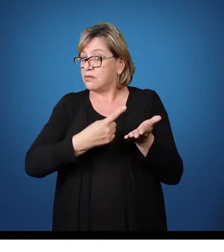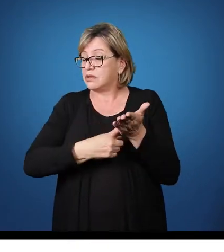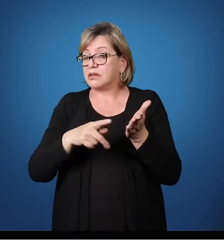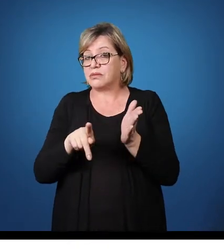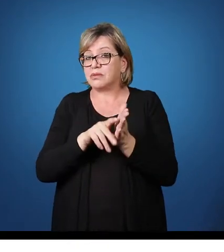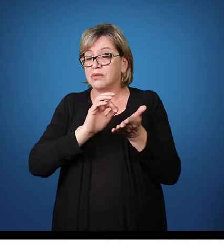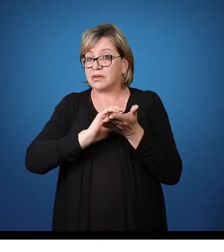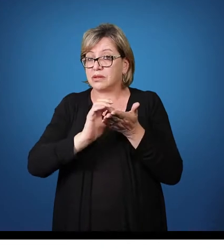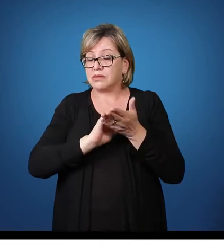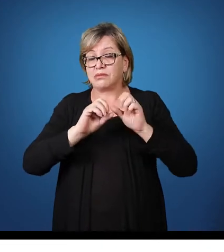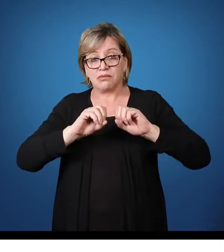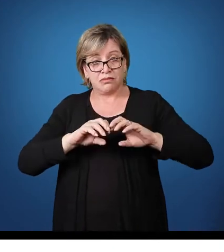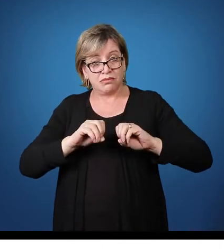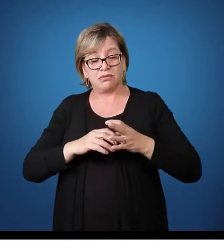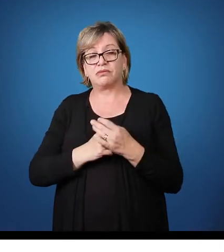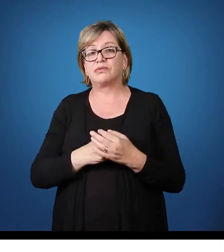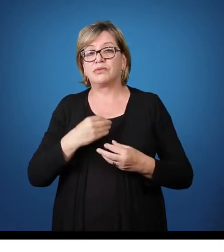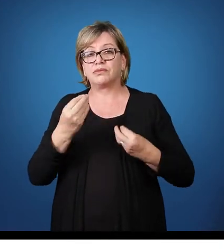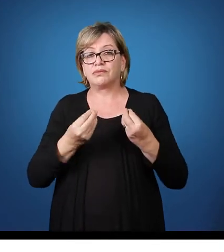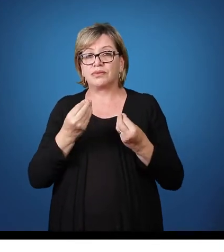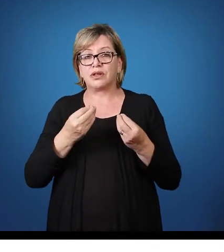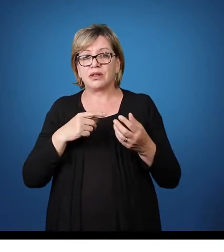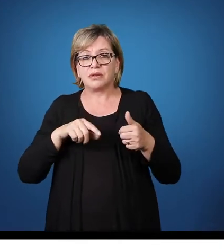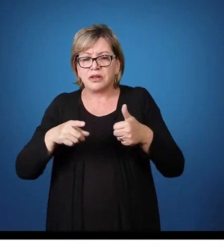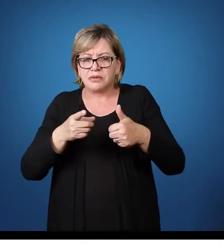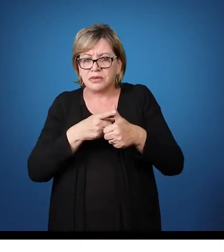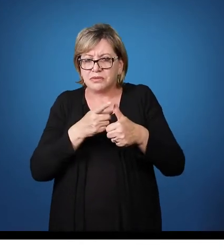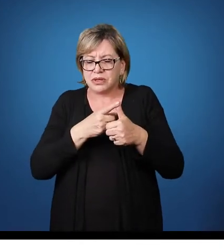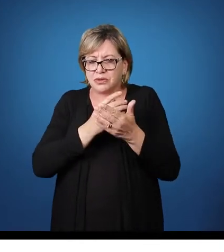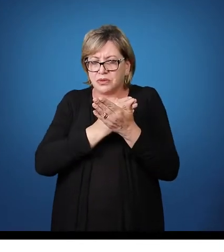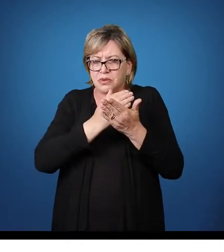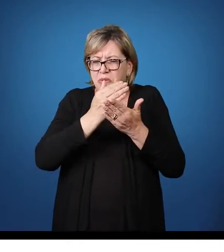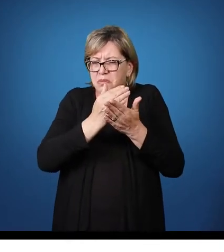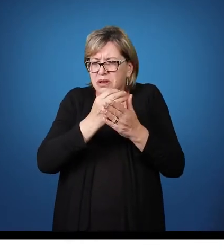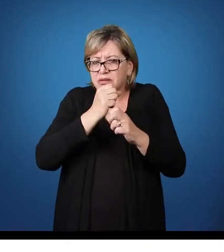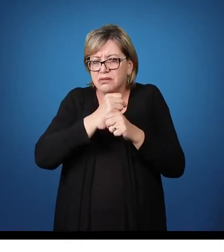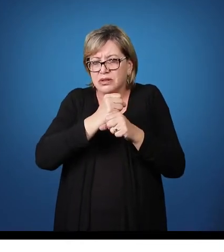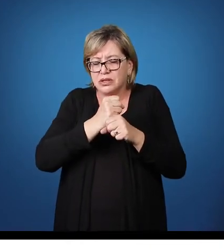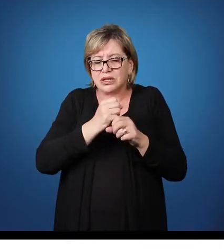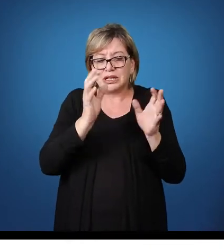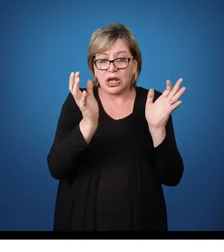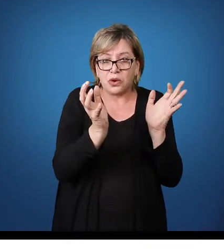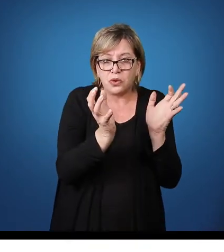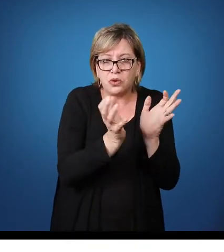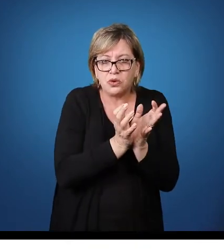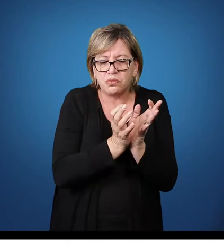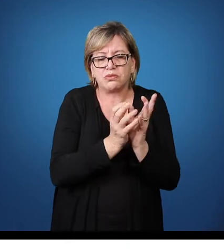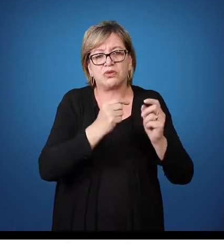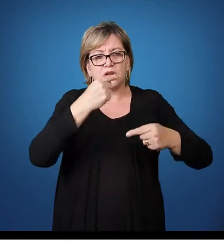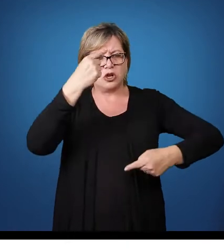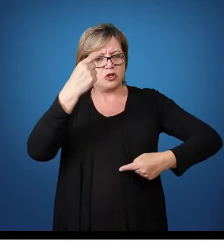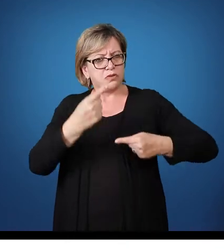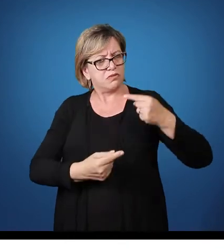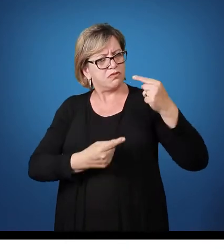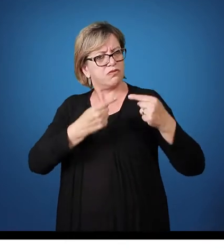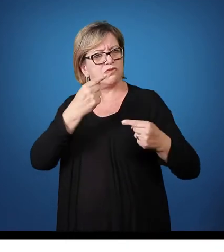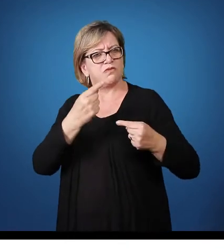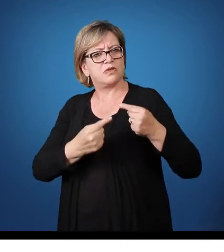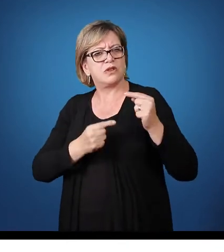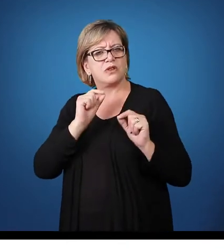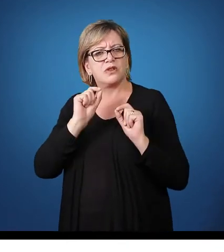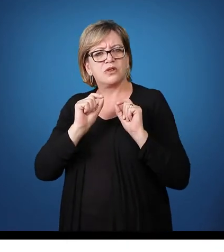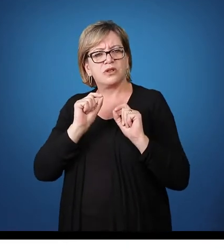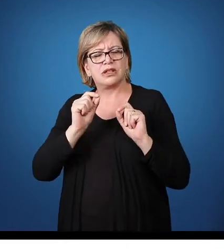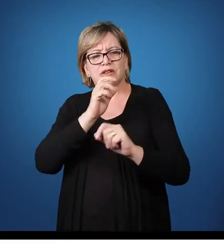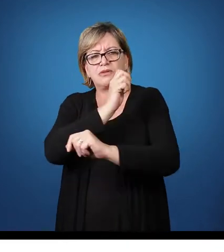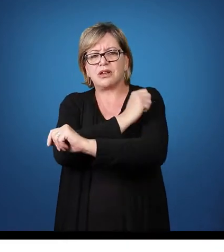Municipal Então, nós temos um primeiro momento que é no início do ano Que é um momento coletivo Onde a gente discute toda a questão no entorno